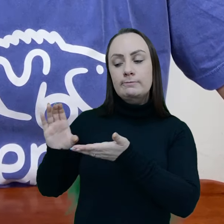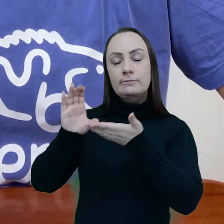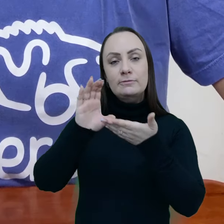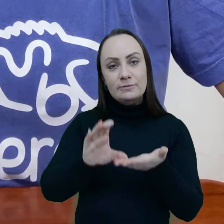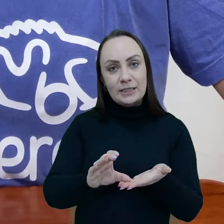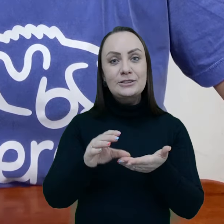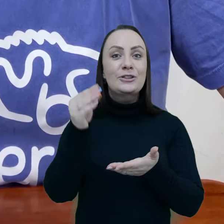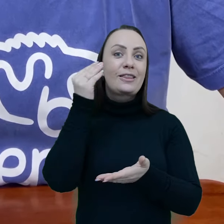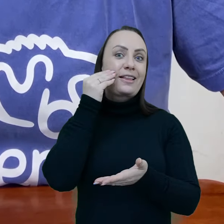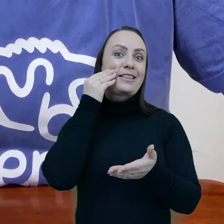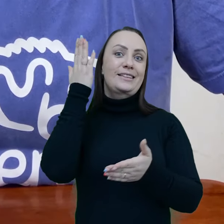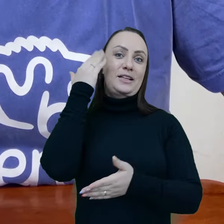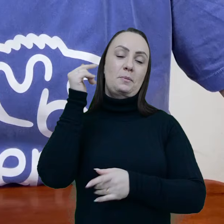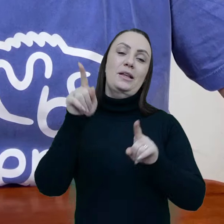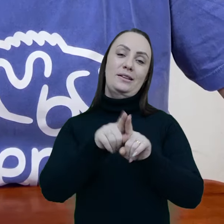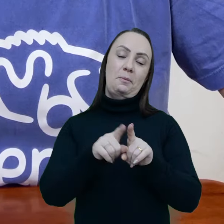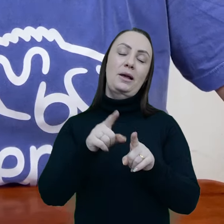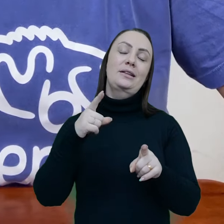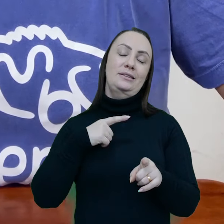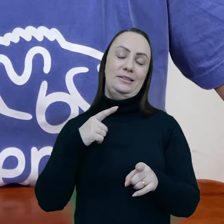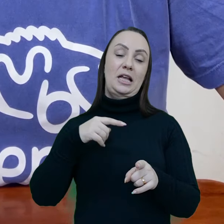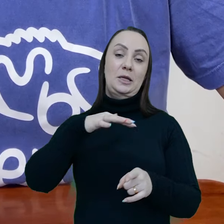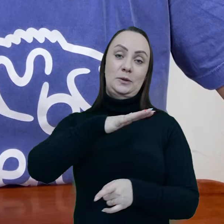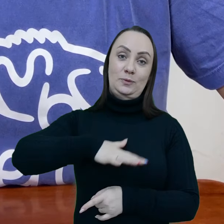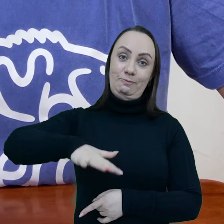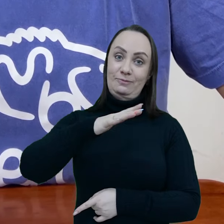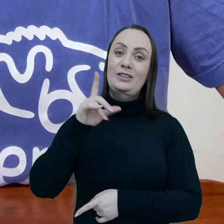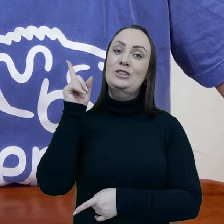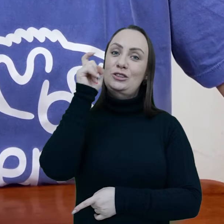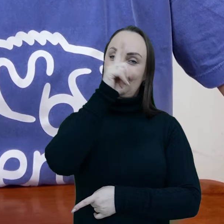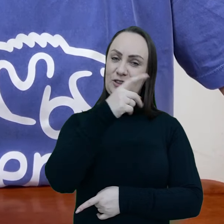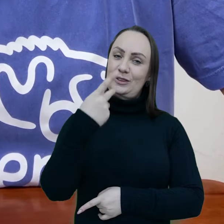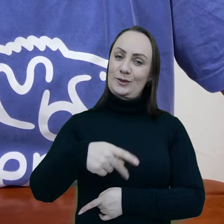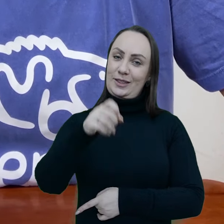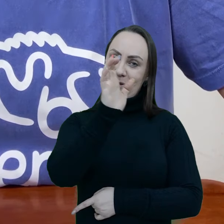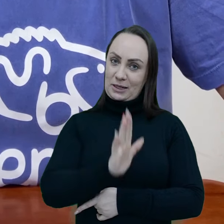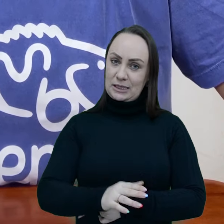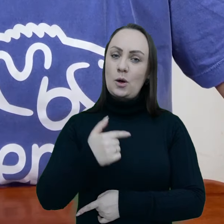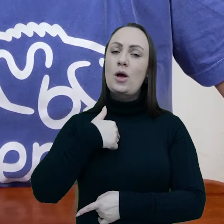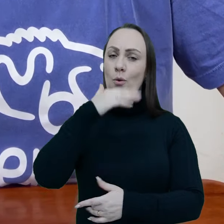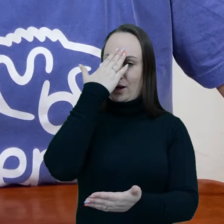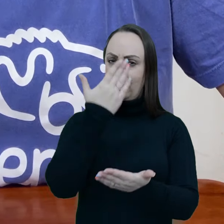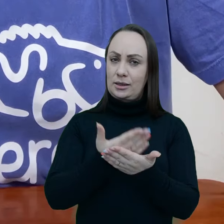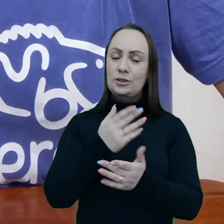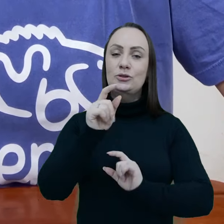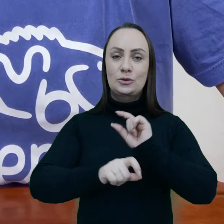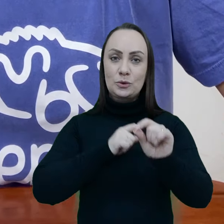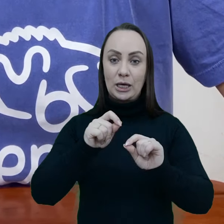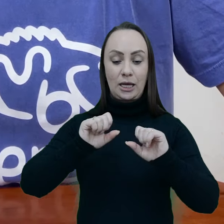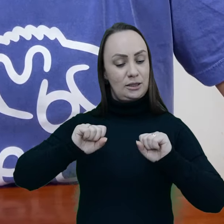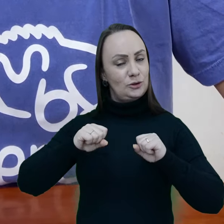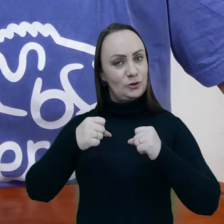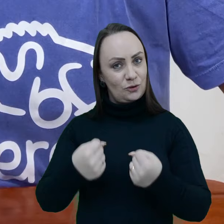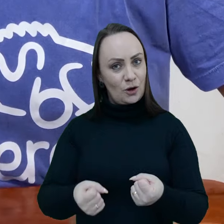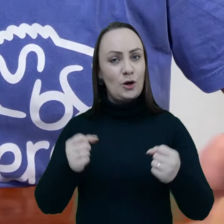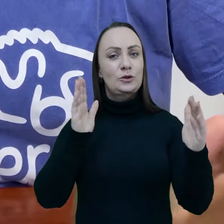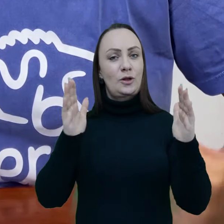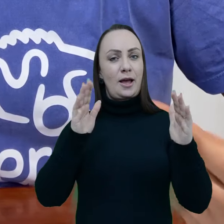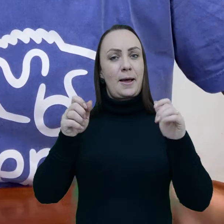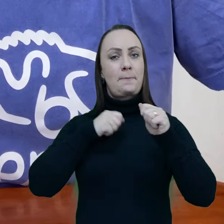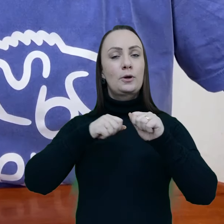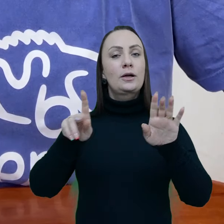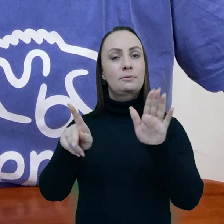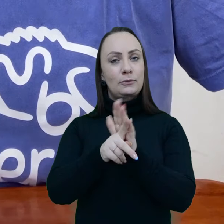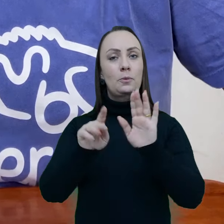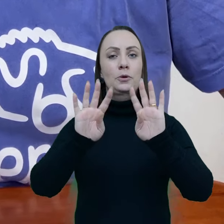pessoas que investem nessa prática. Entretanto, essa abertura ainda tem sido muito difícil no Brasil. Mas eu acredito que, com os